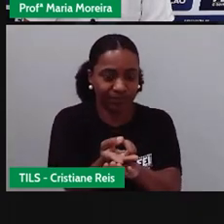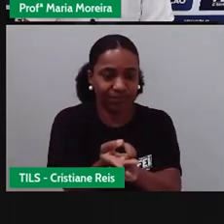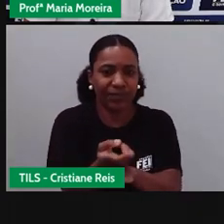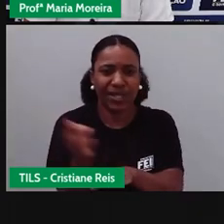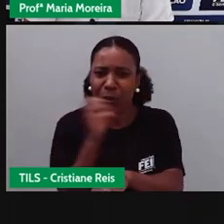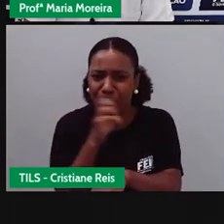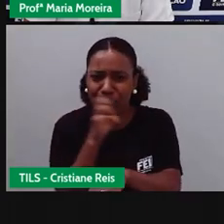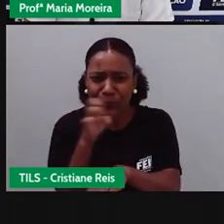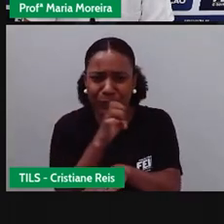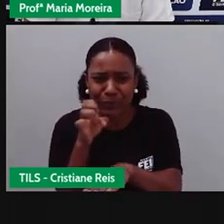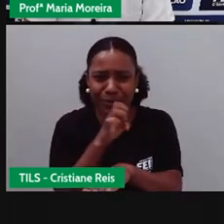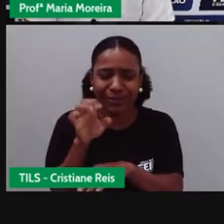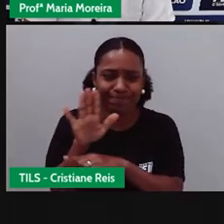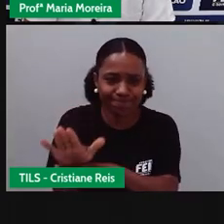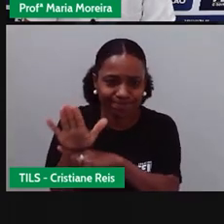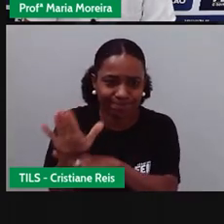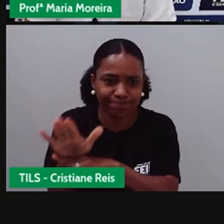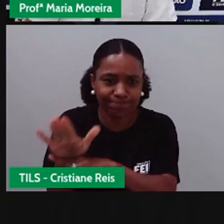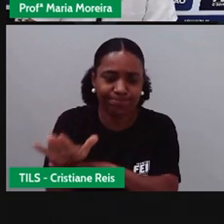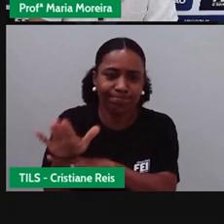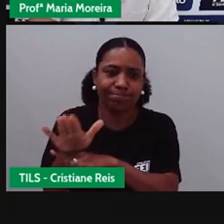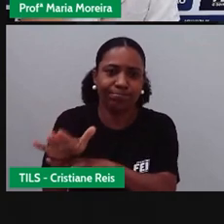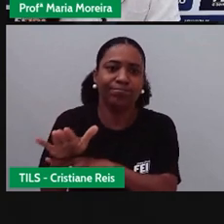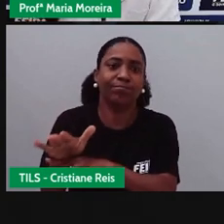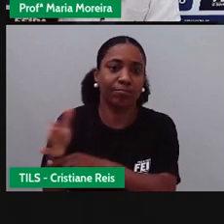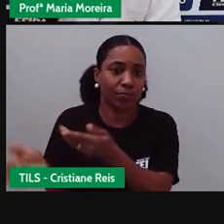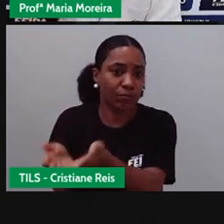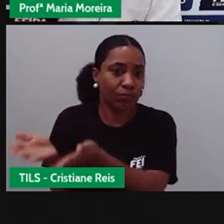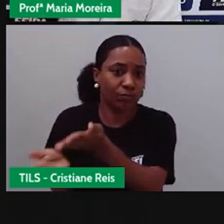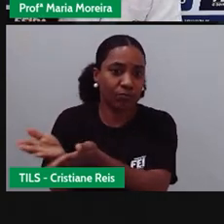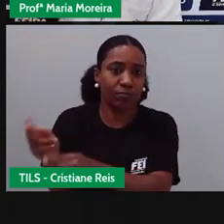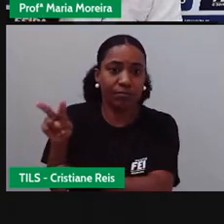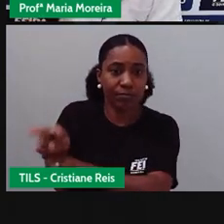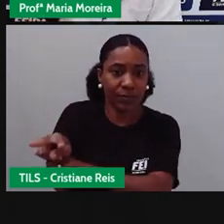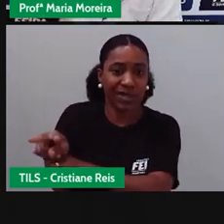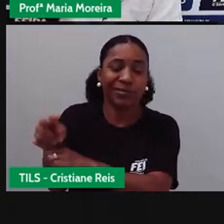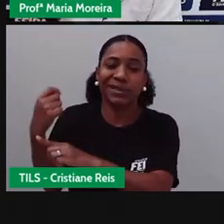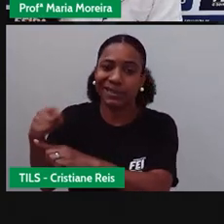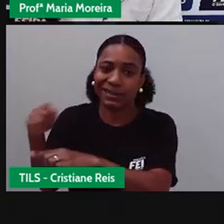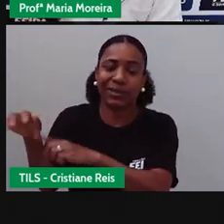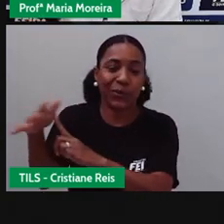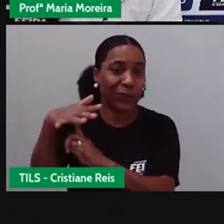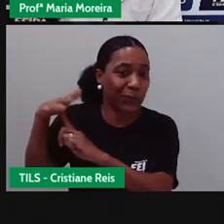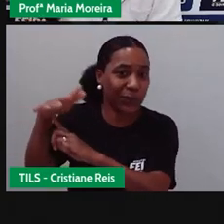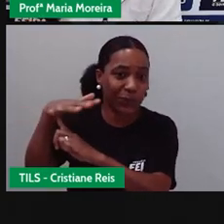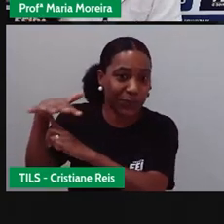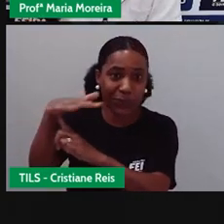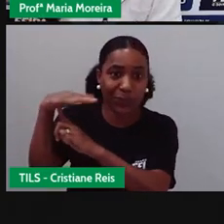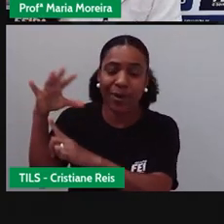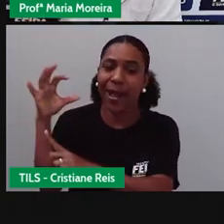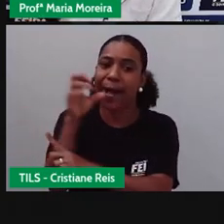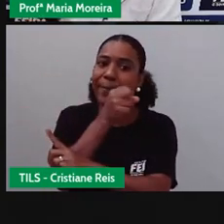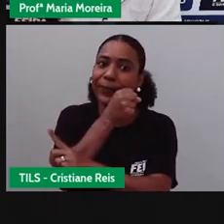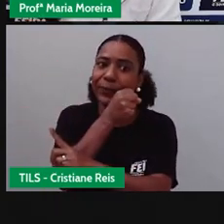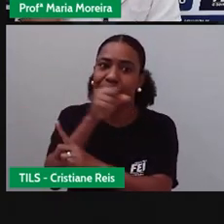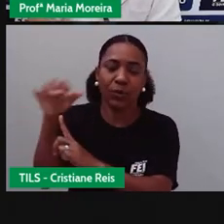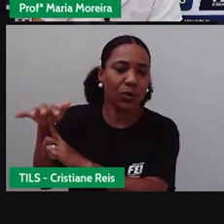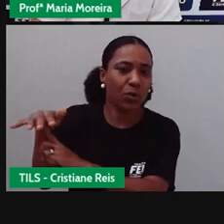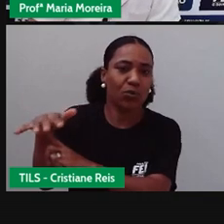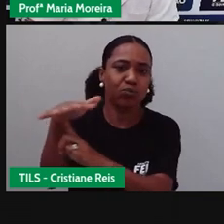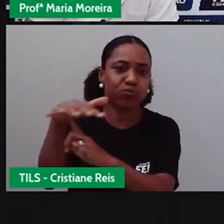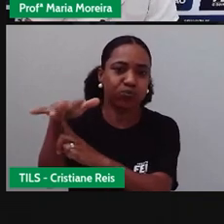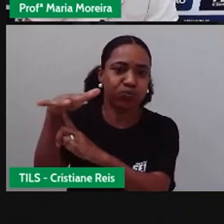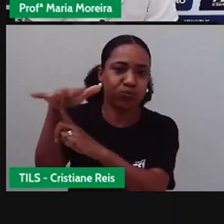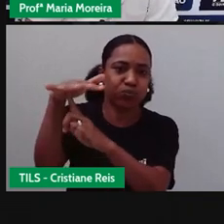emergência aí, mas que provavelmente precisa o quê? Transportar esse paciente de uma forma rápida ou local,